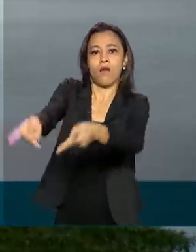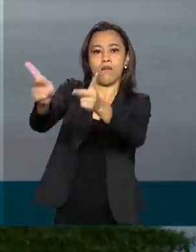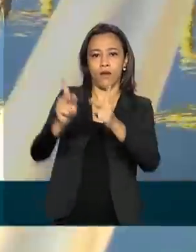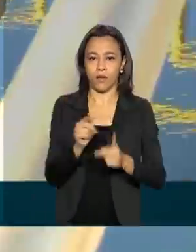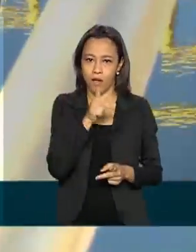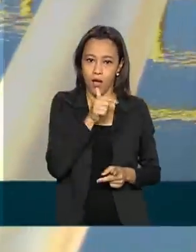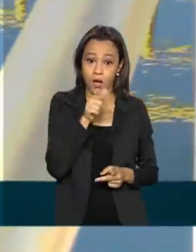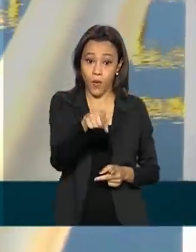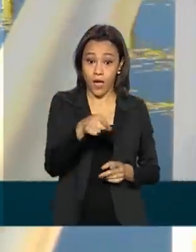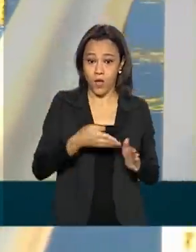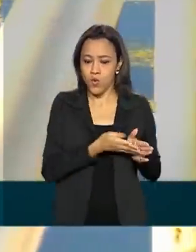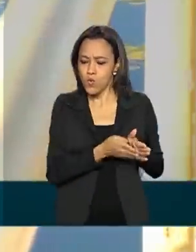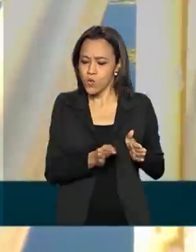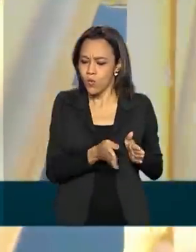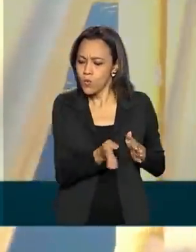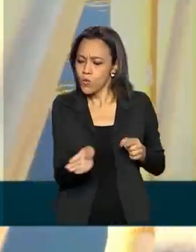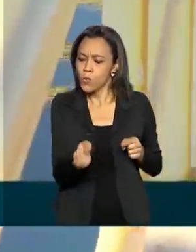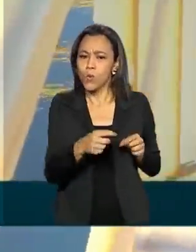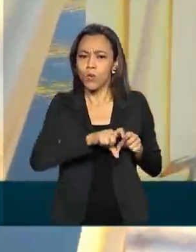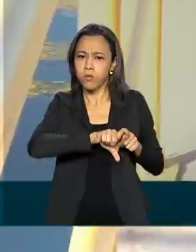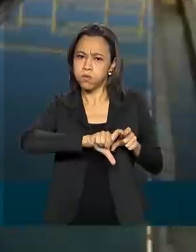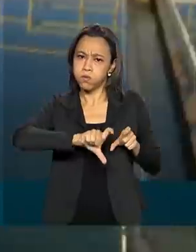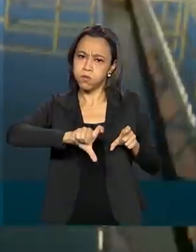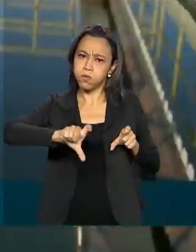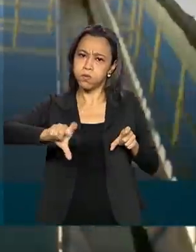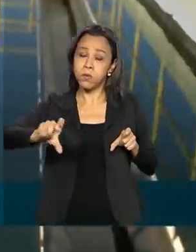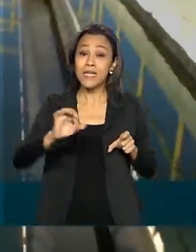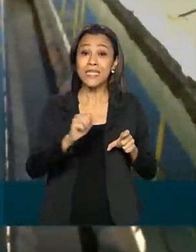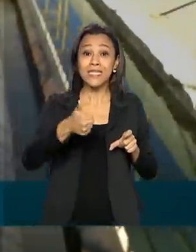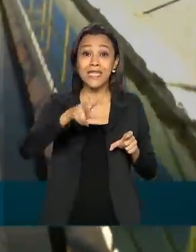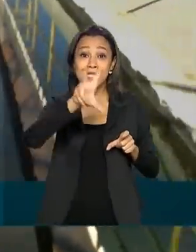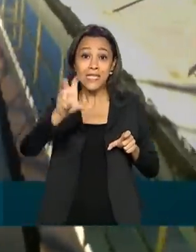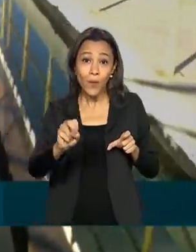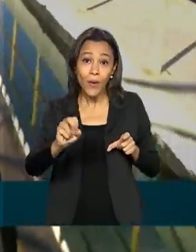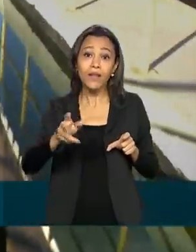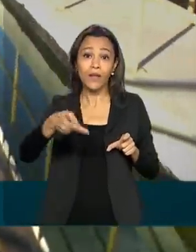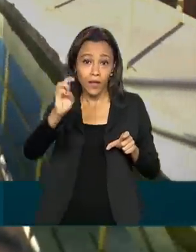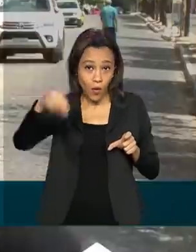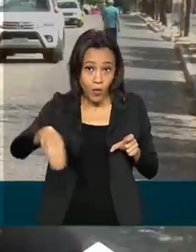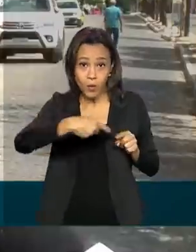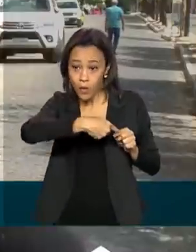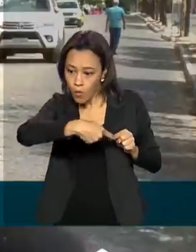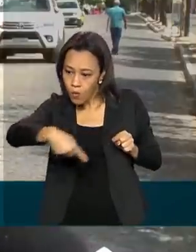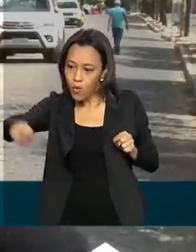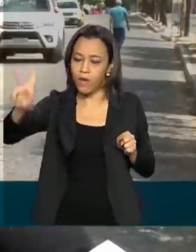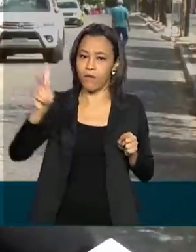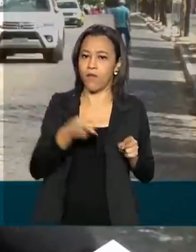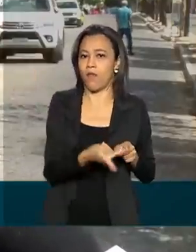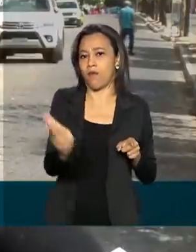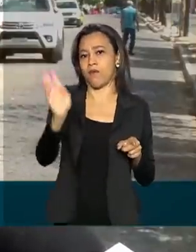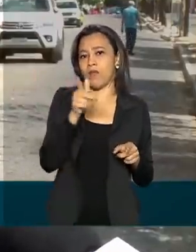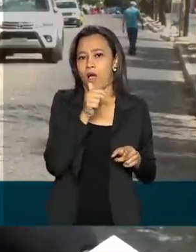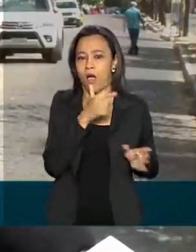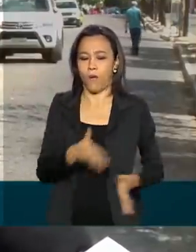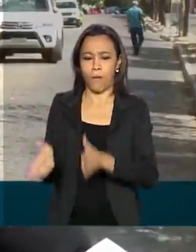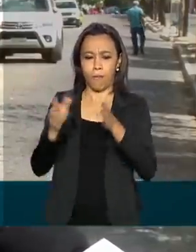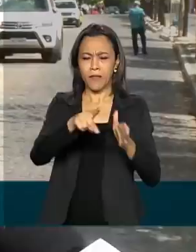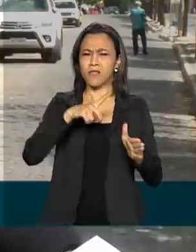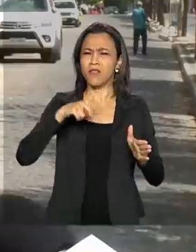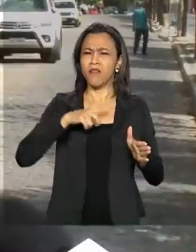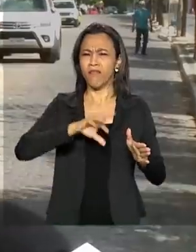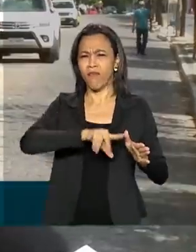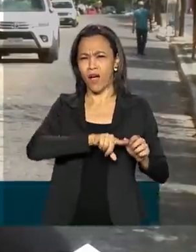adutora percorre 150 quilômetros para levar água a quem precisa. Ela tem várias estações de